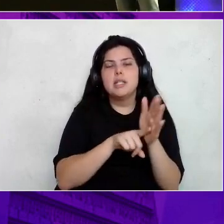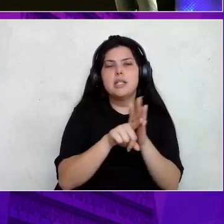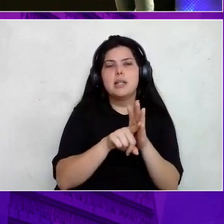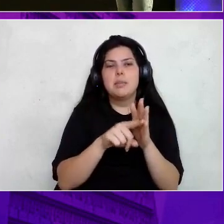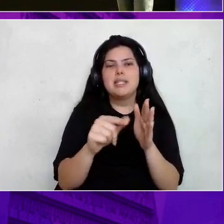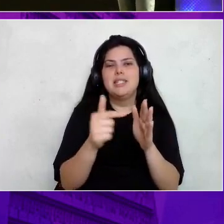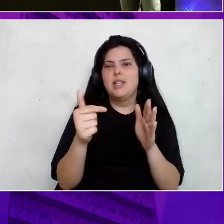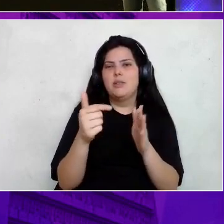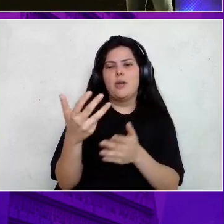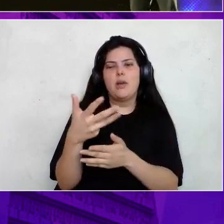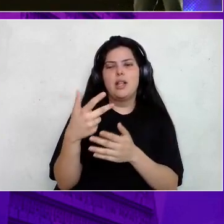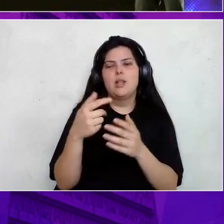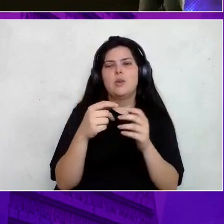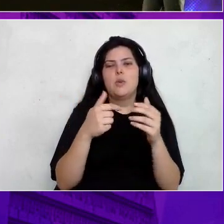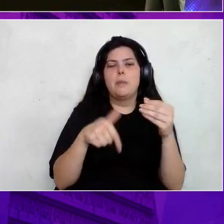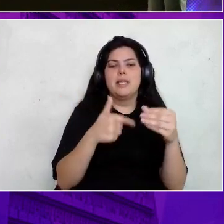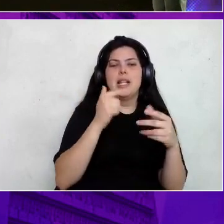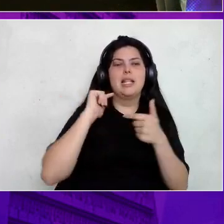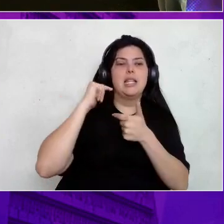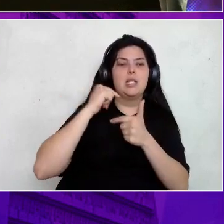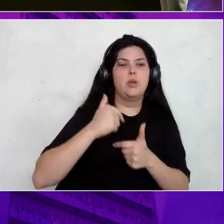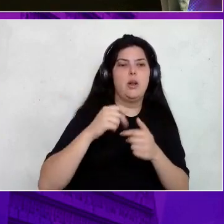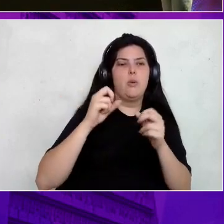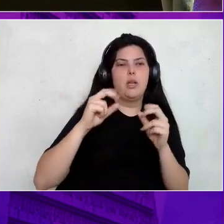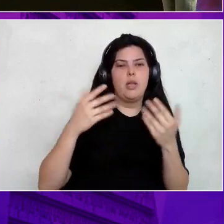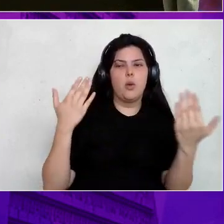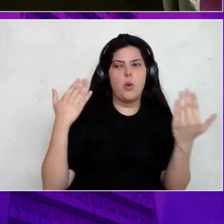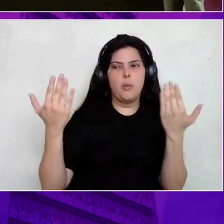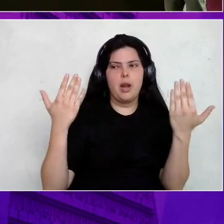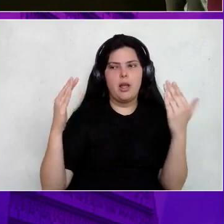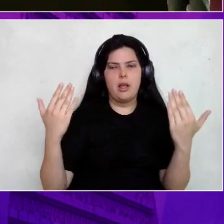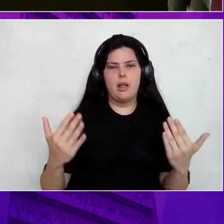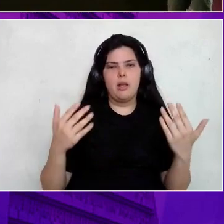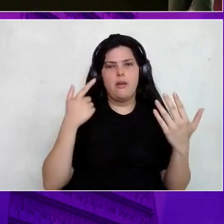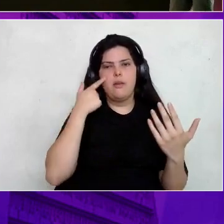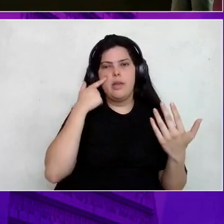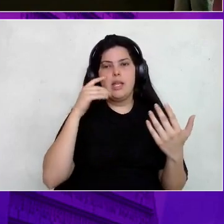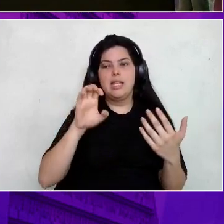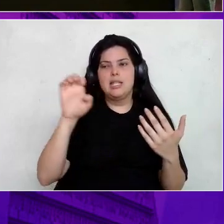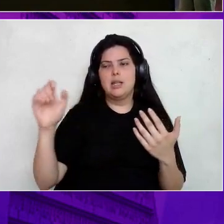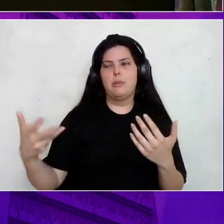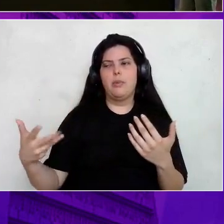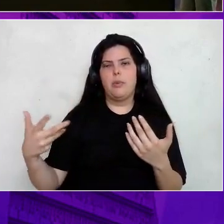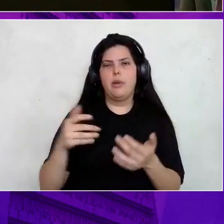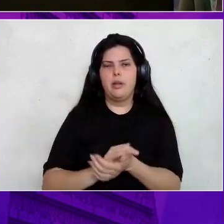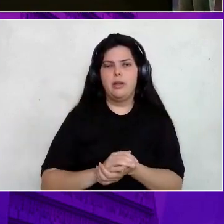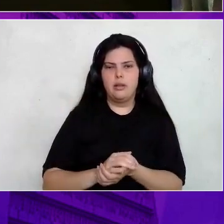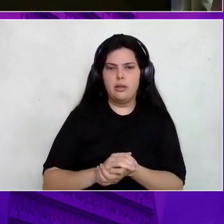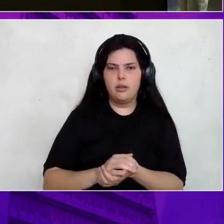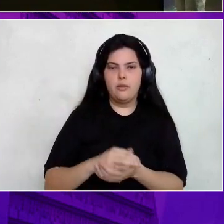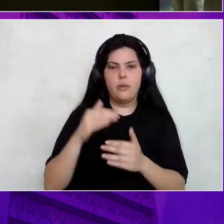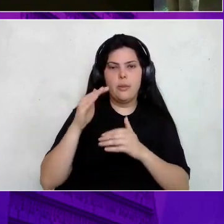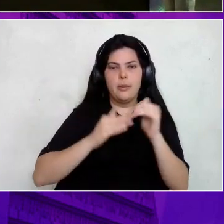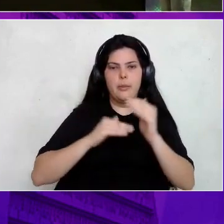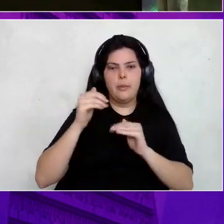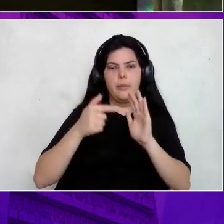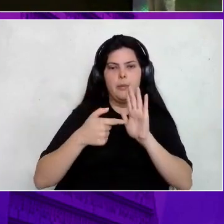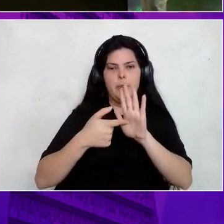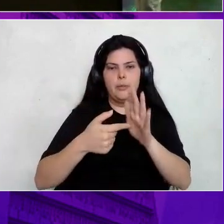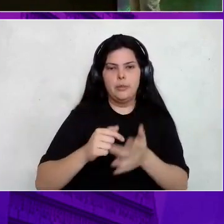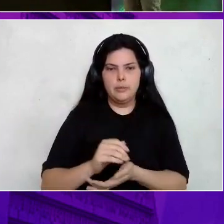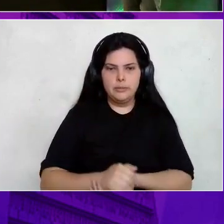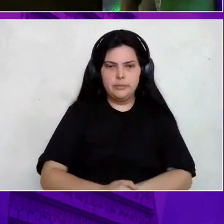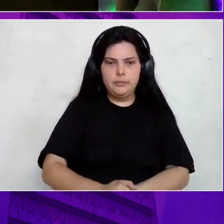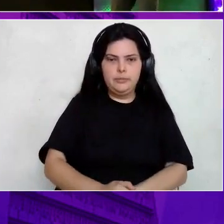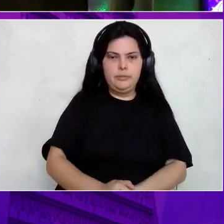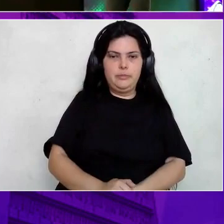com uma esqueletra adicional. Tá legal? Então, vão ver que do lado esquerdo, a performance é muito maior. Vamos executar aqui. É praticamente